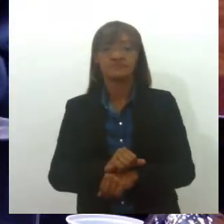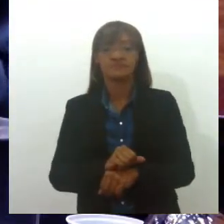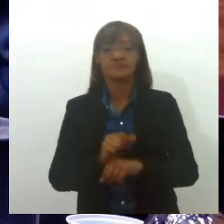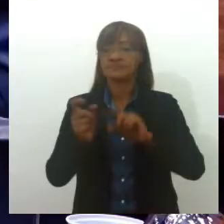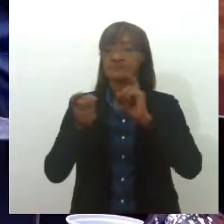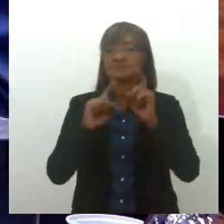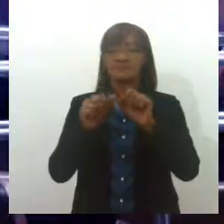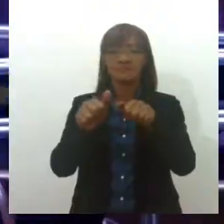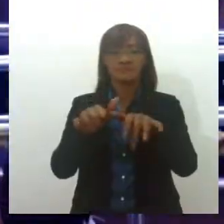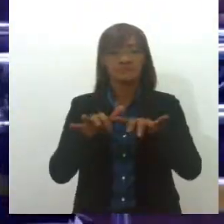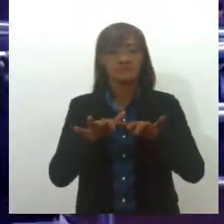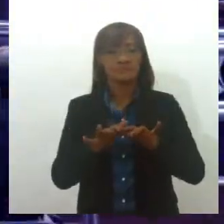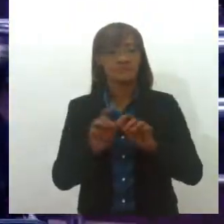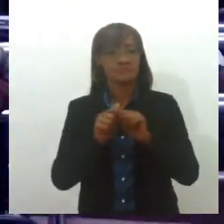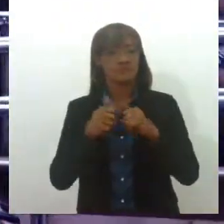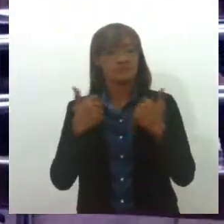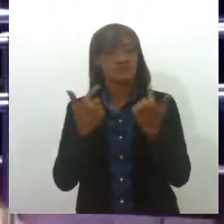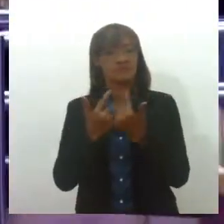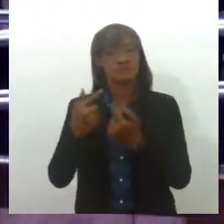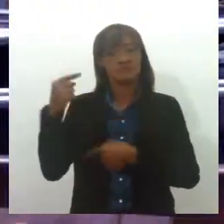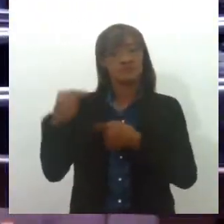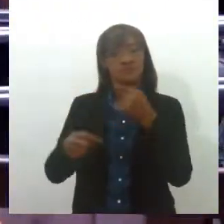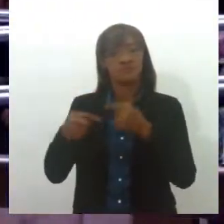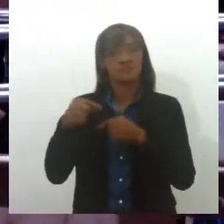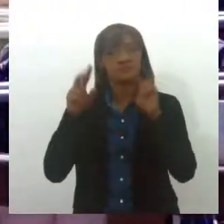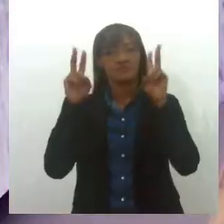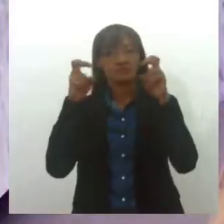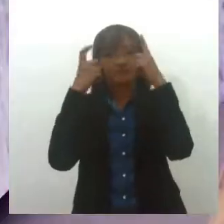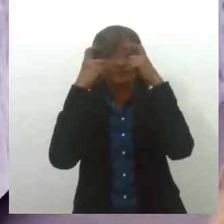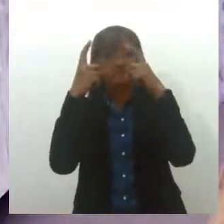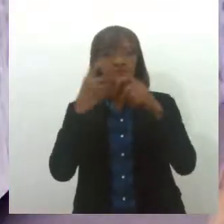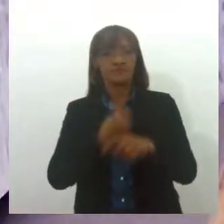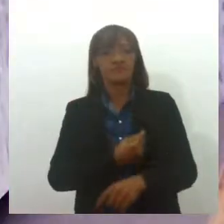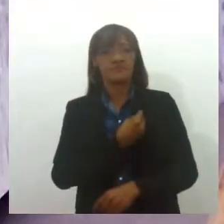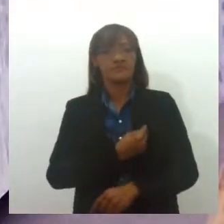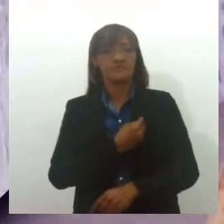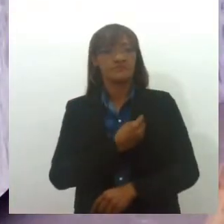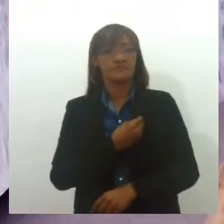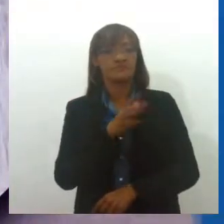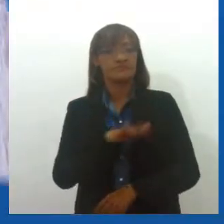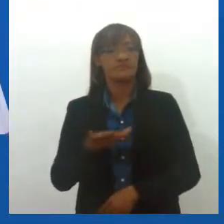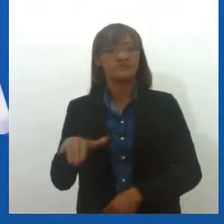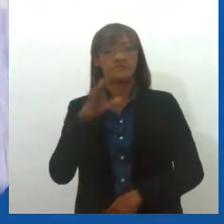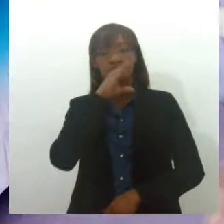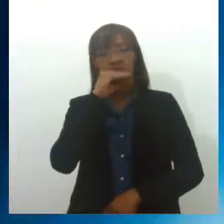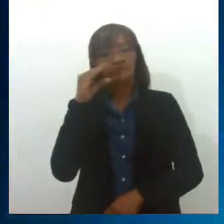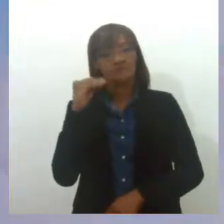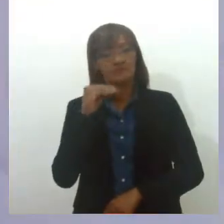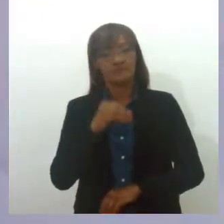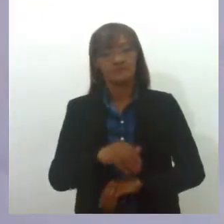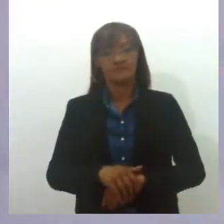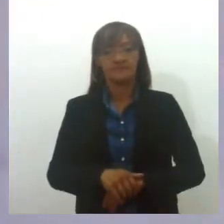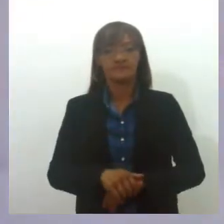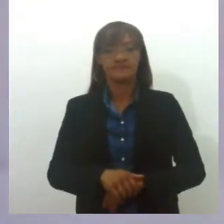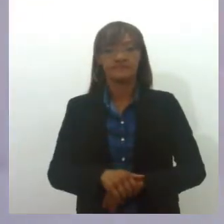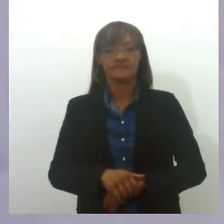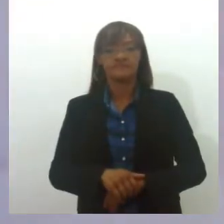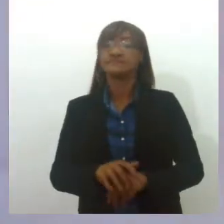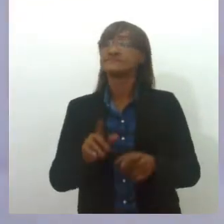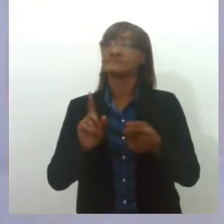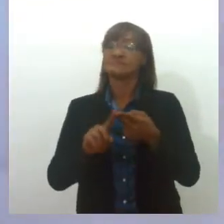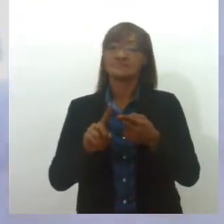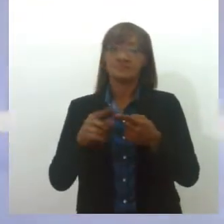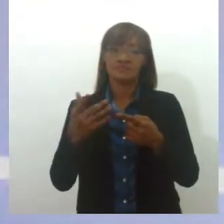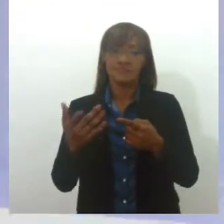pública na Alese discute a violência sexual na infância e adolescência. E ainda as